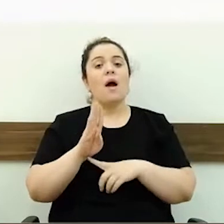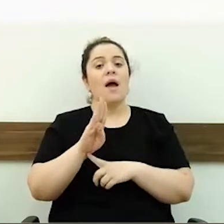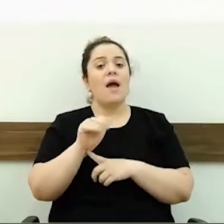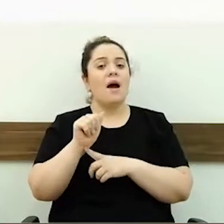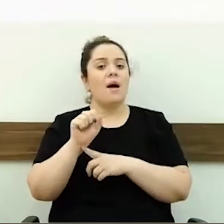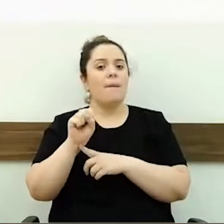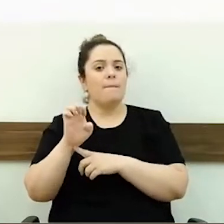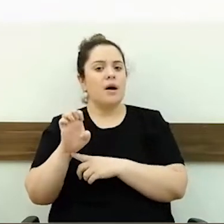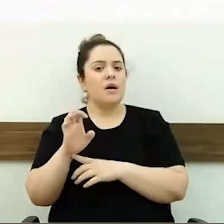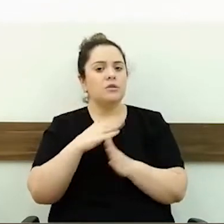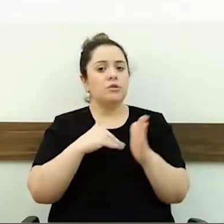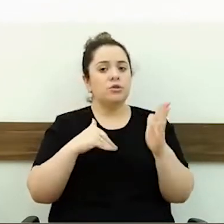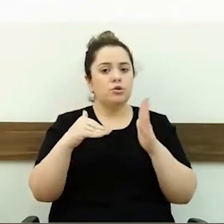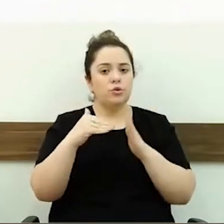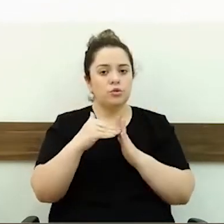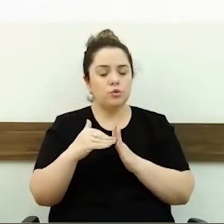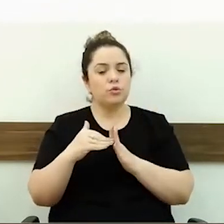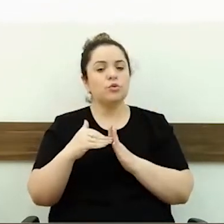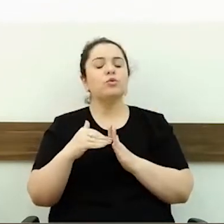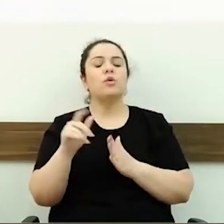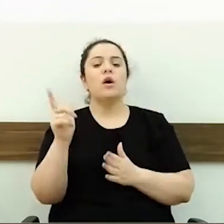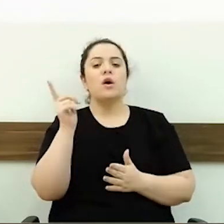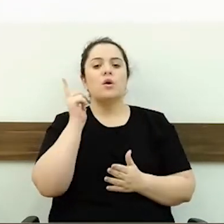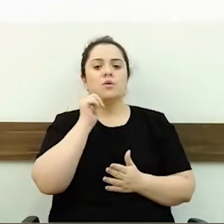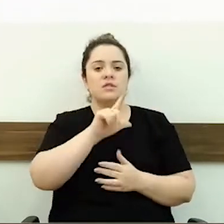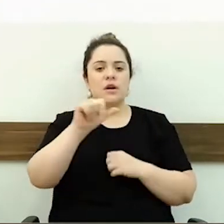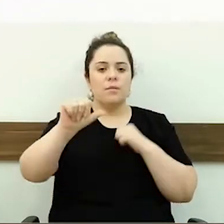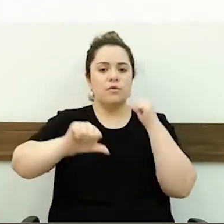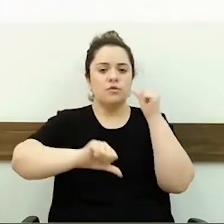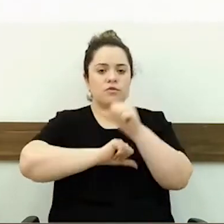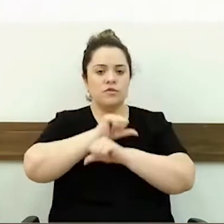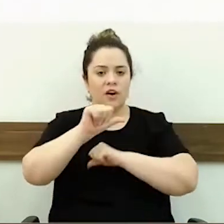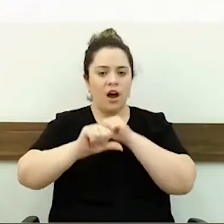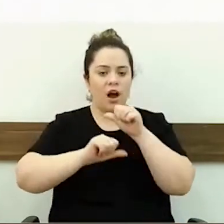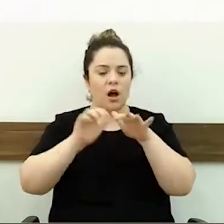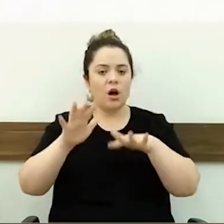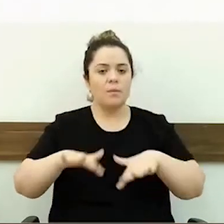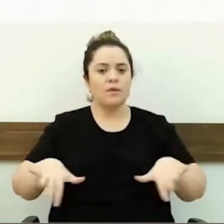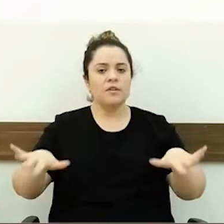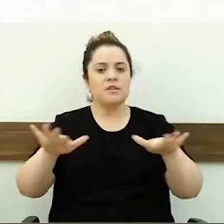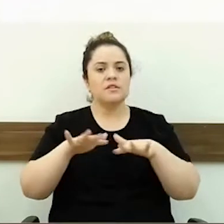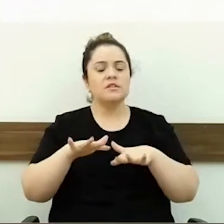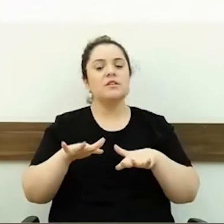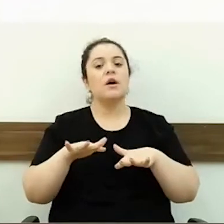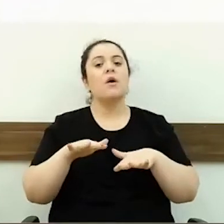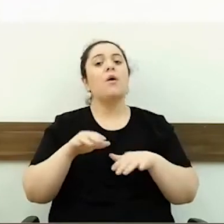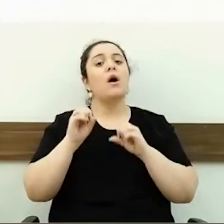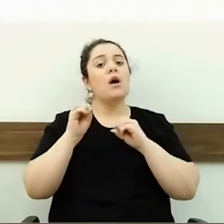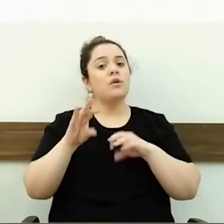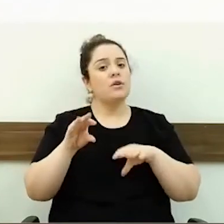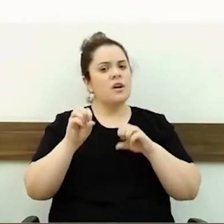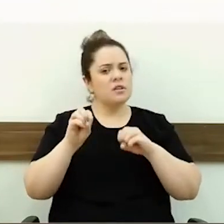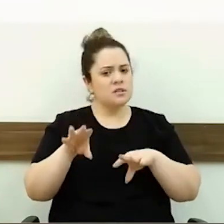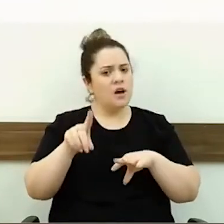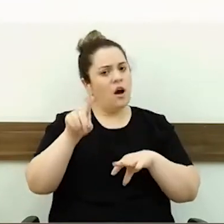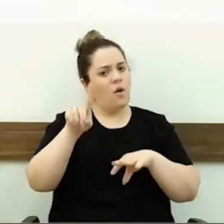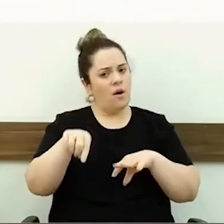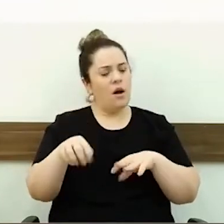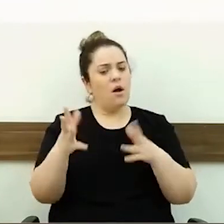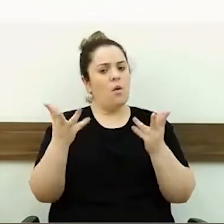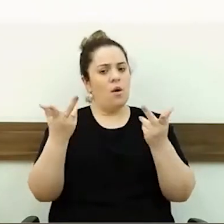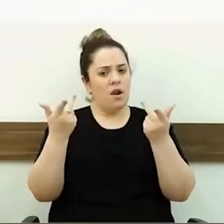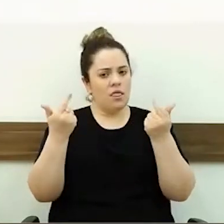que a gente consegue modificar uma nação. A nossa educação, ela é de qualidade no nosso município, sim,